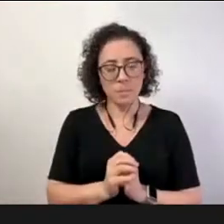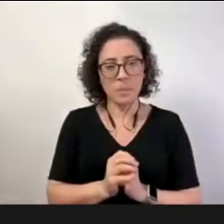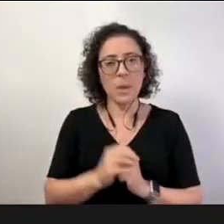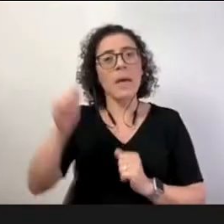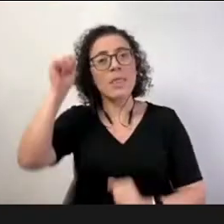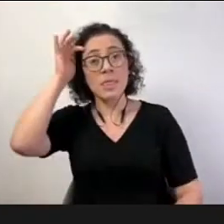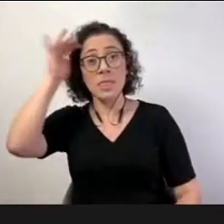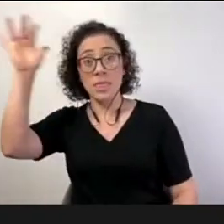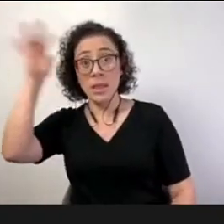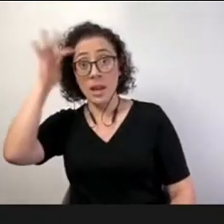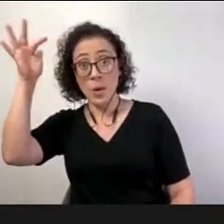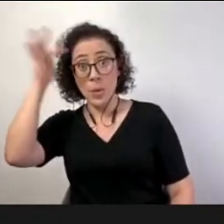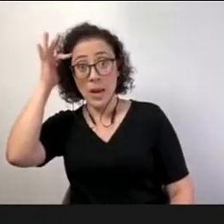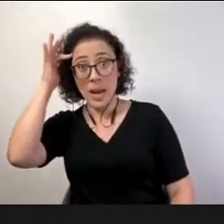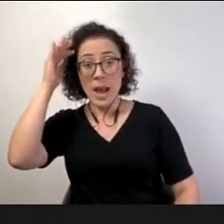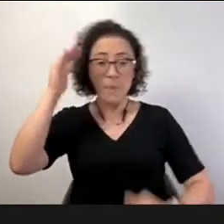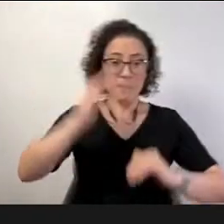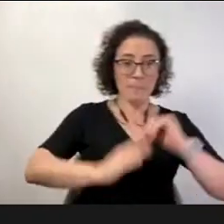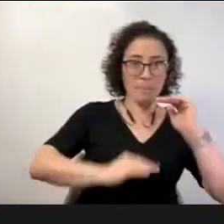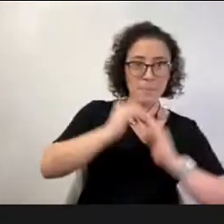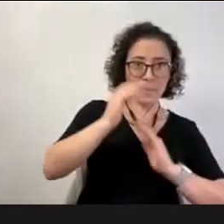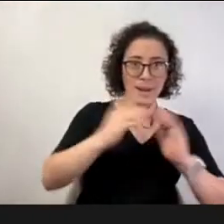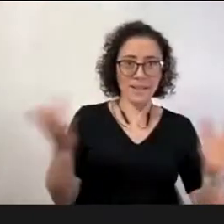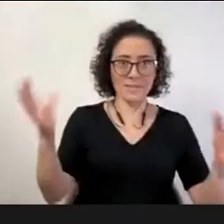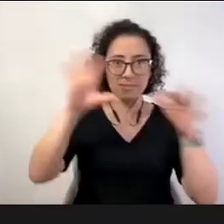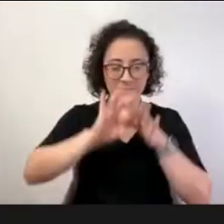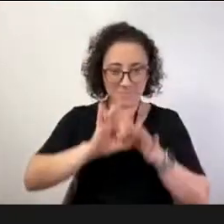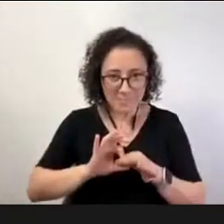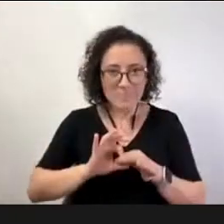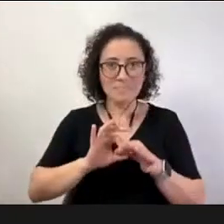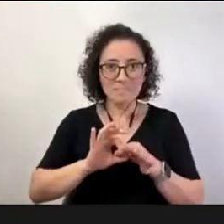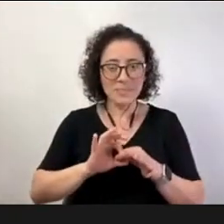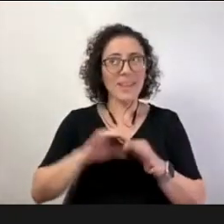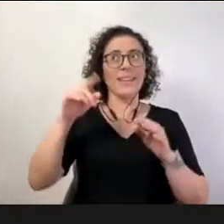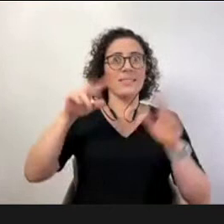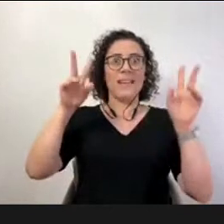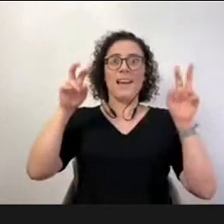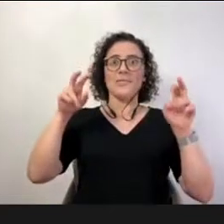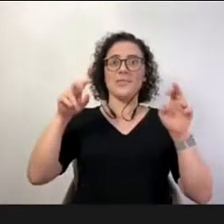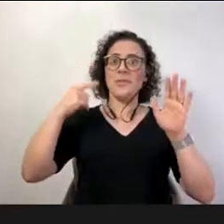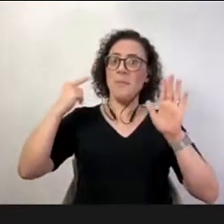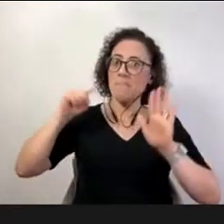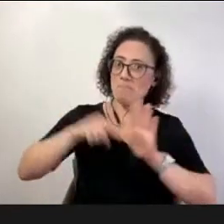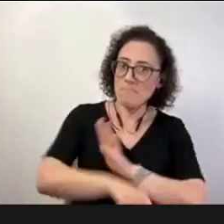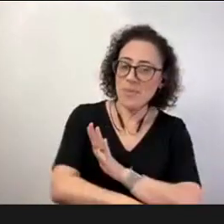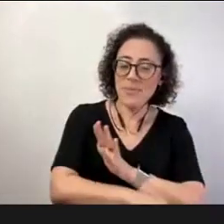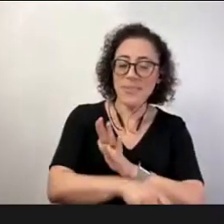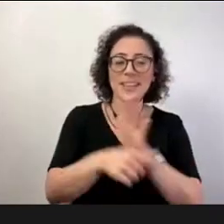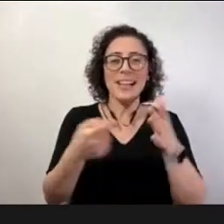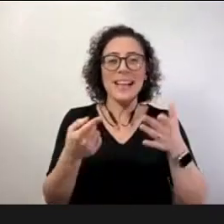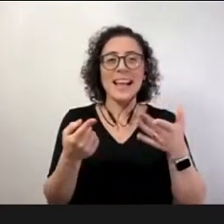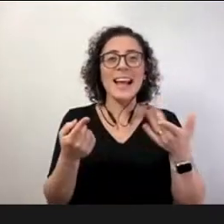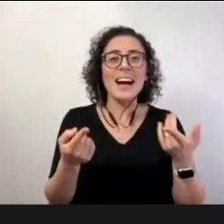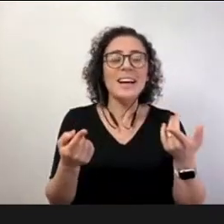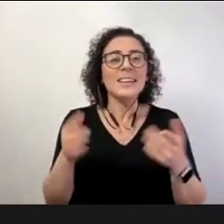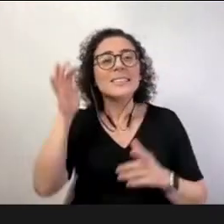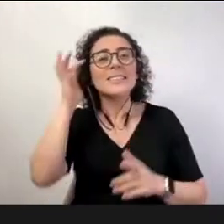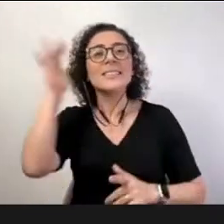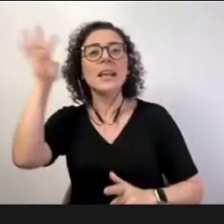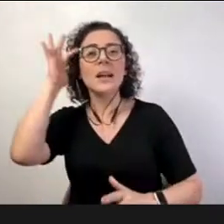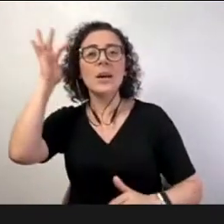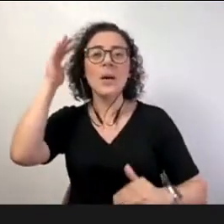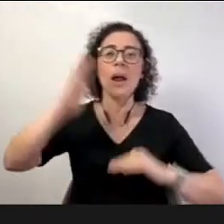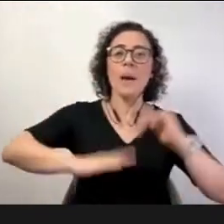para nós fazermos uma conferência para conversarmos longamente sobre a relação entre teoria e prática o McLuhan dizia há muitos anos